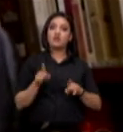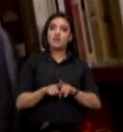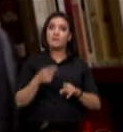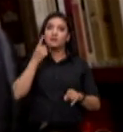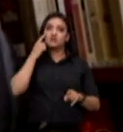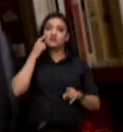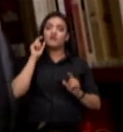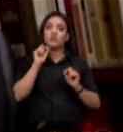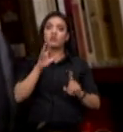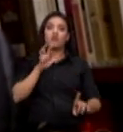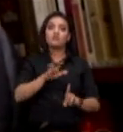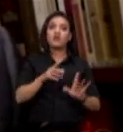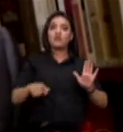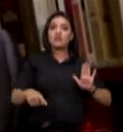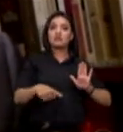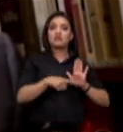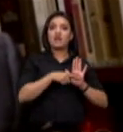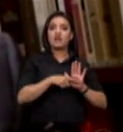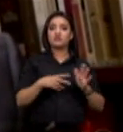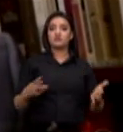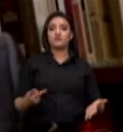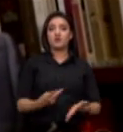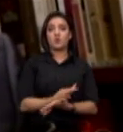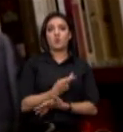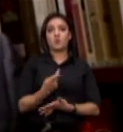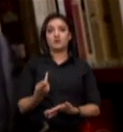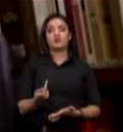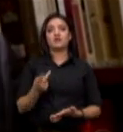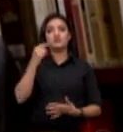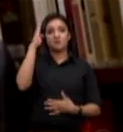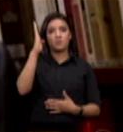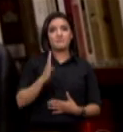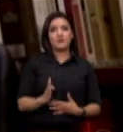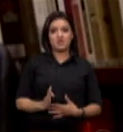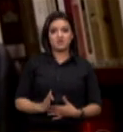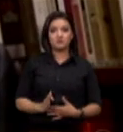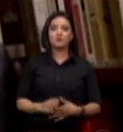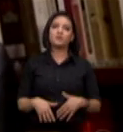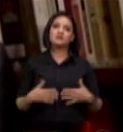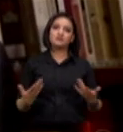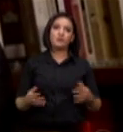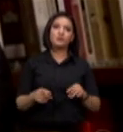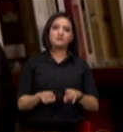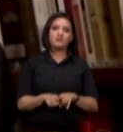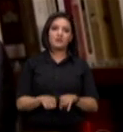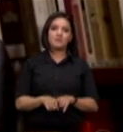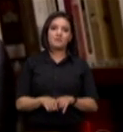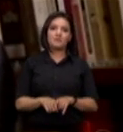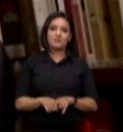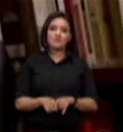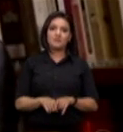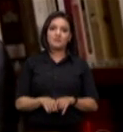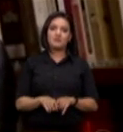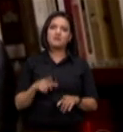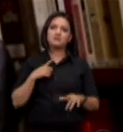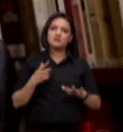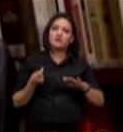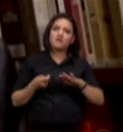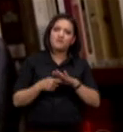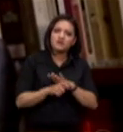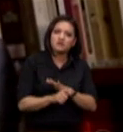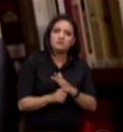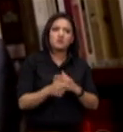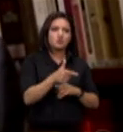negativo dessa realidade para a imagem do Brasil no exterior e consequentemente para o fluxo de investimentos